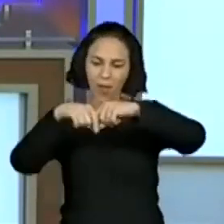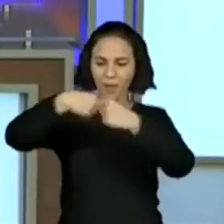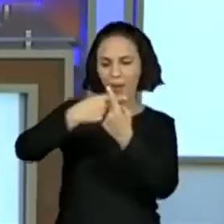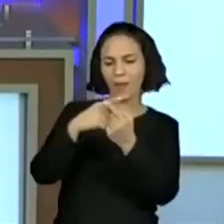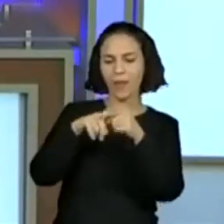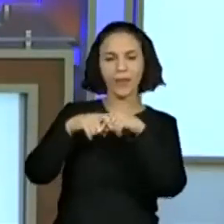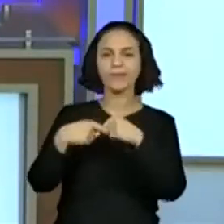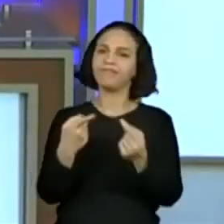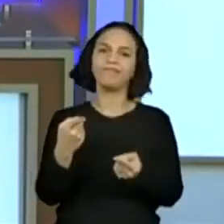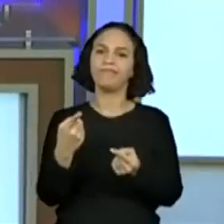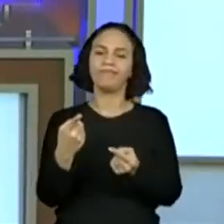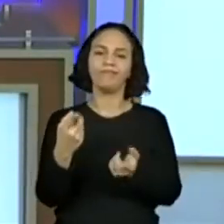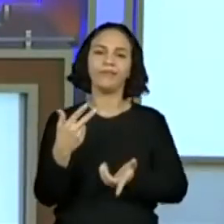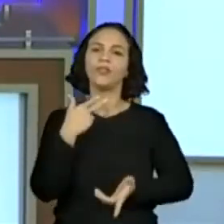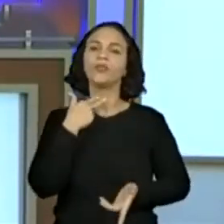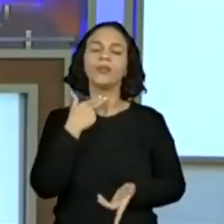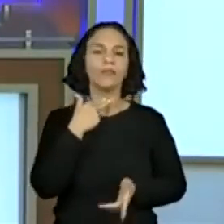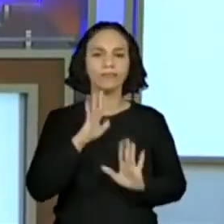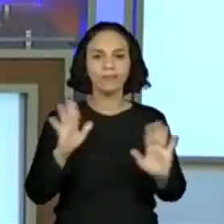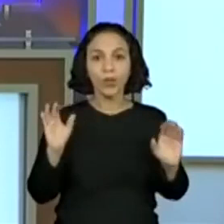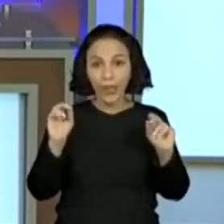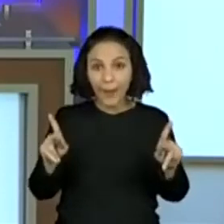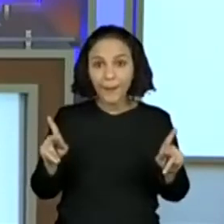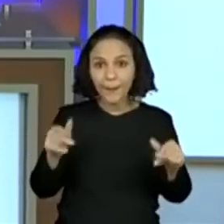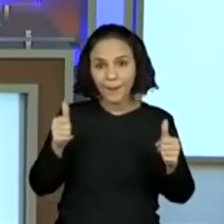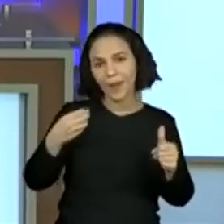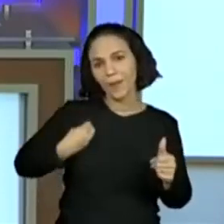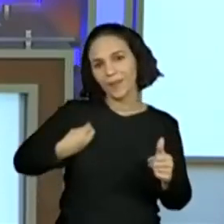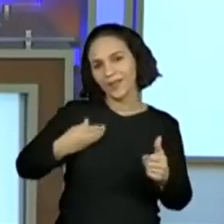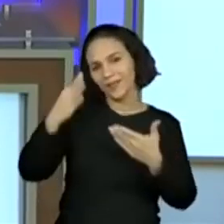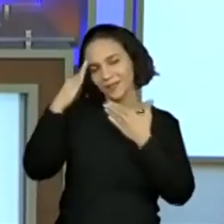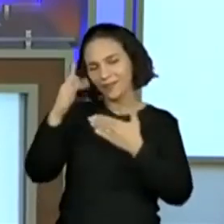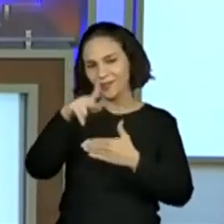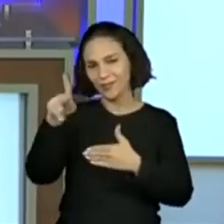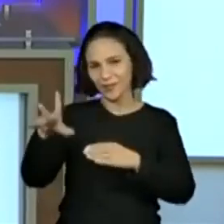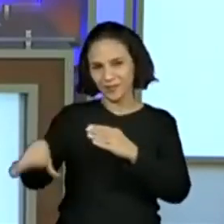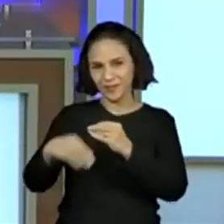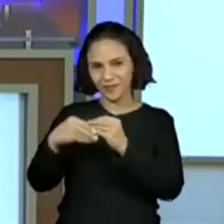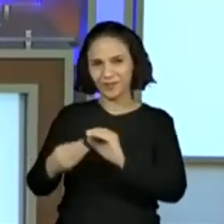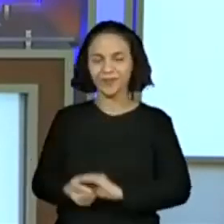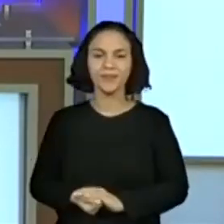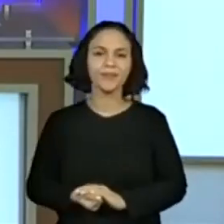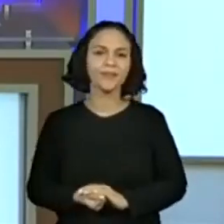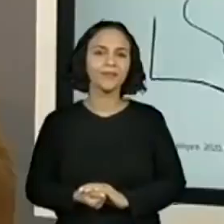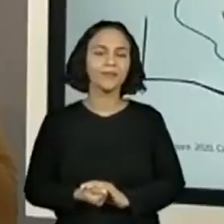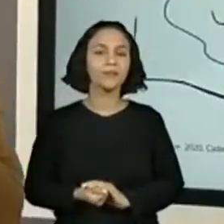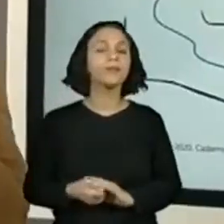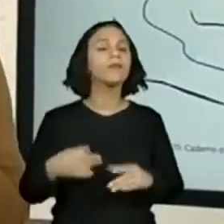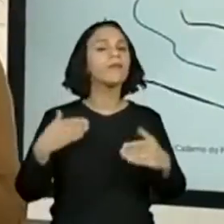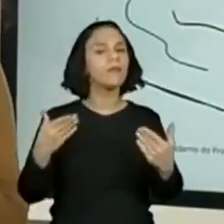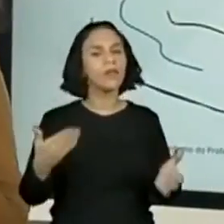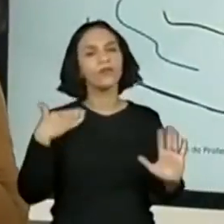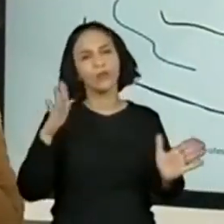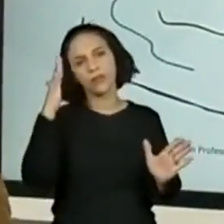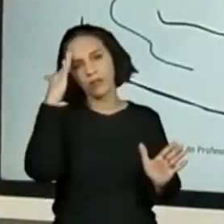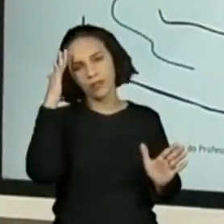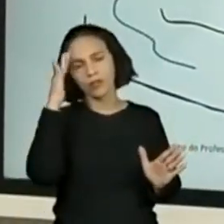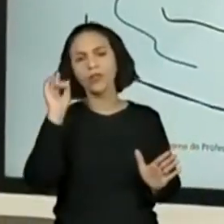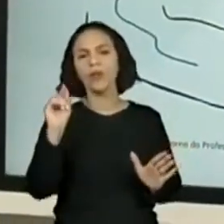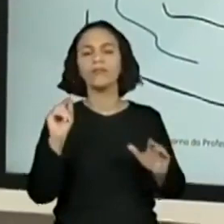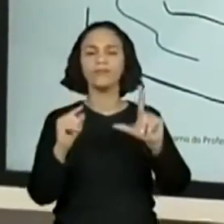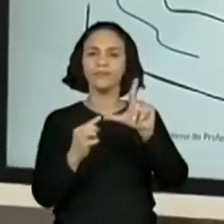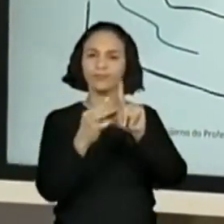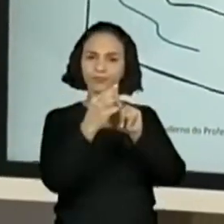Isso mesmo, professora. Muito obrigada pela participação. Certo? Então, vamos lá. A gente entendeu um pouquinho do que era